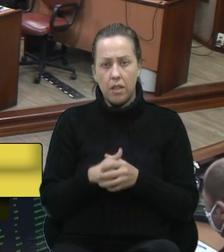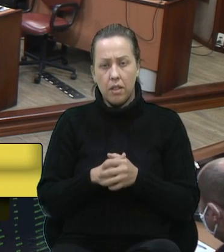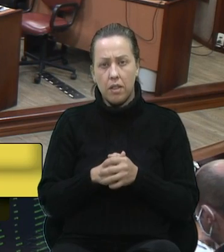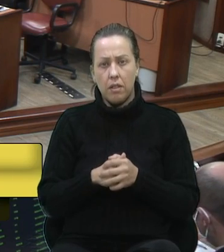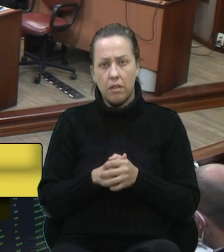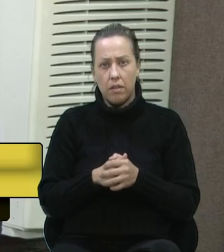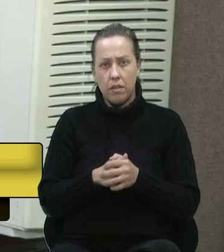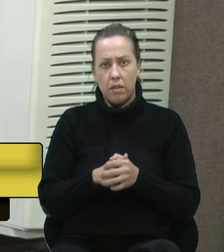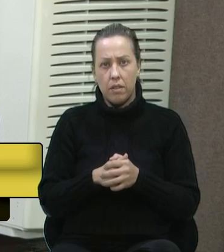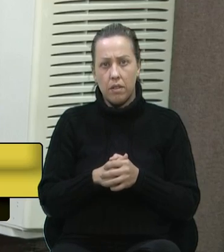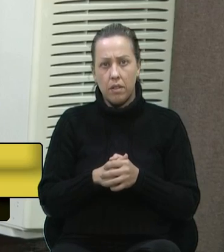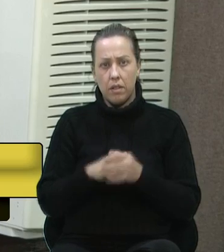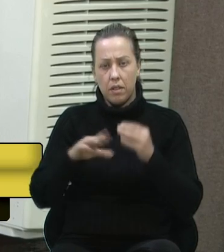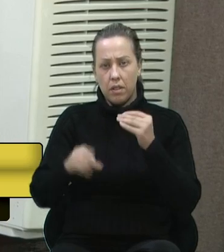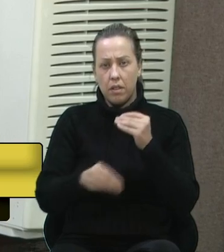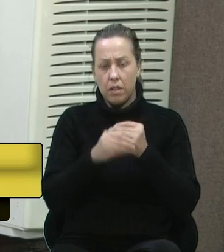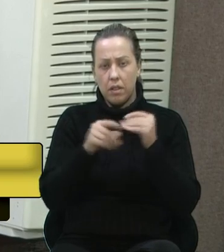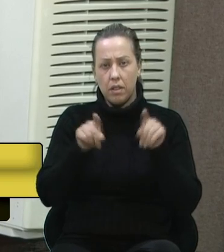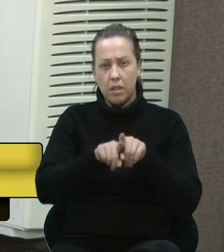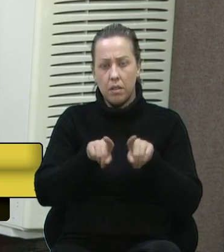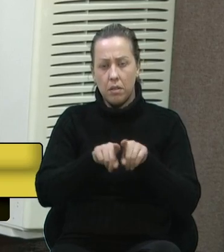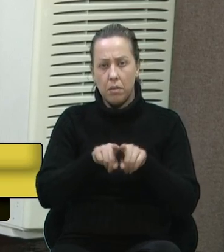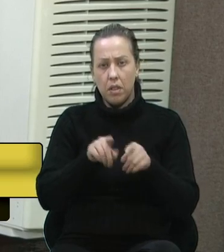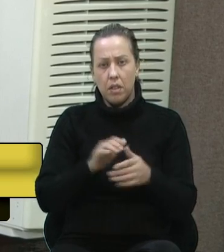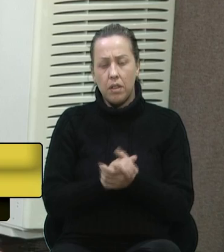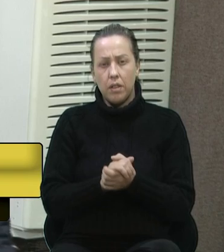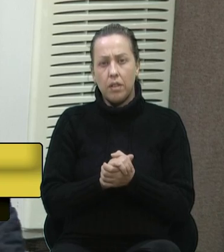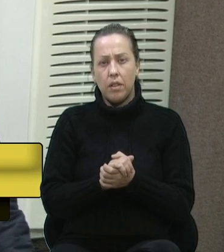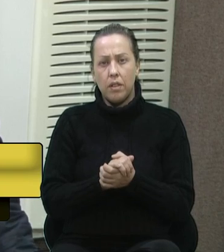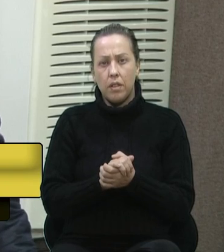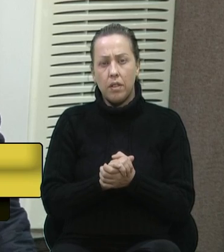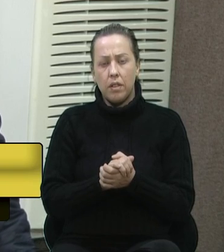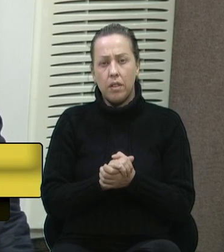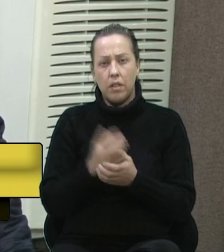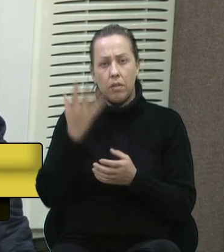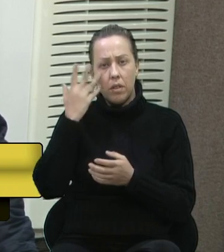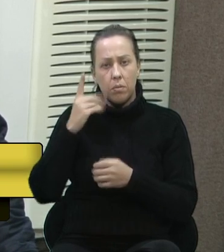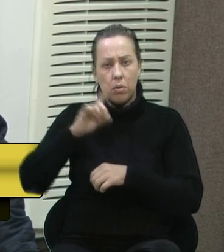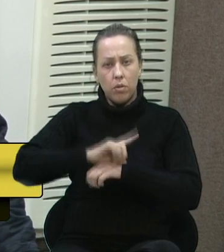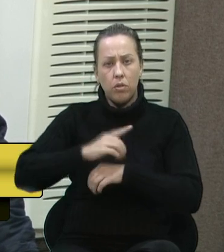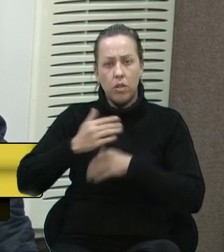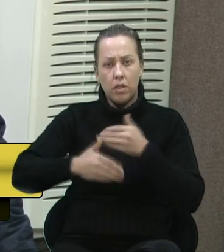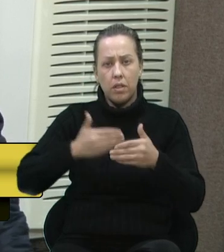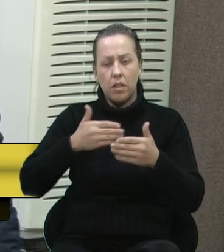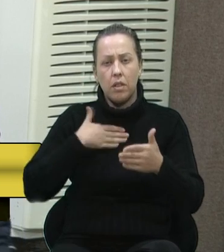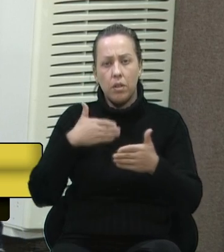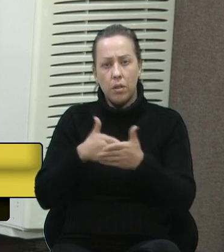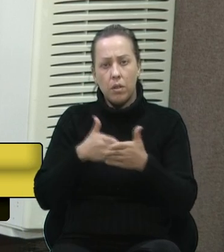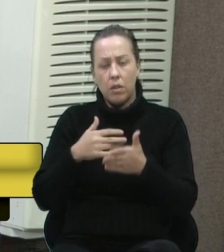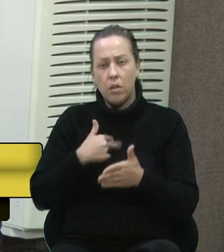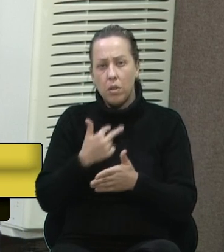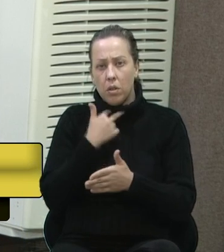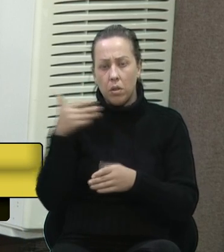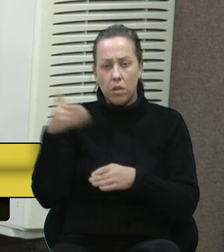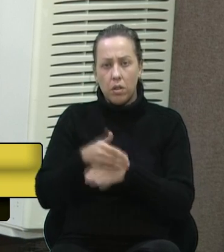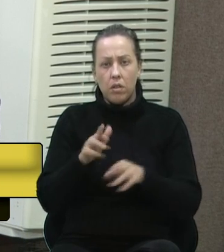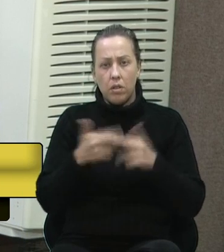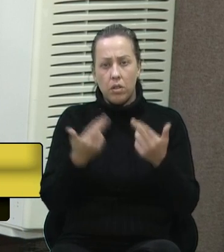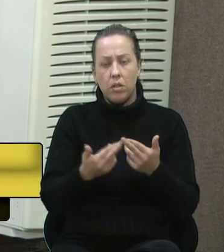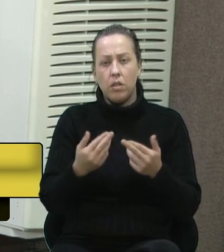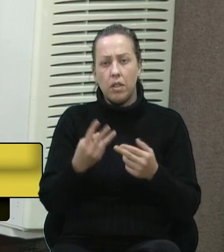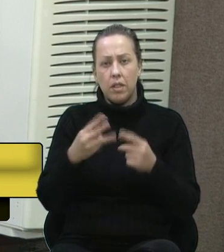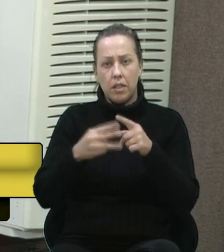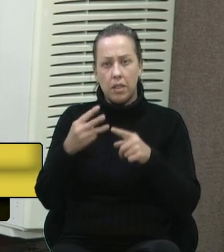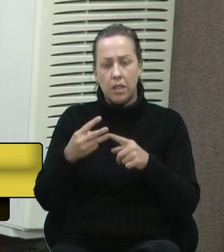e gostaria de acrescentar também, esses dias, poucos dias atrás, que tive impedido de vir na sessão, porque as três